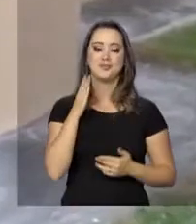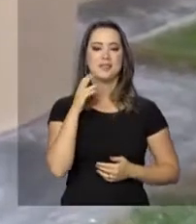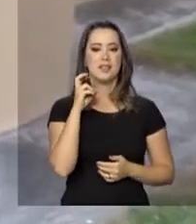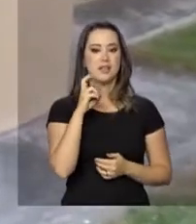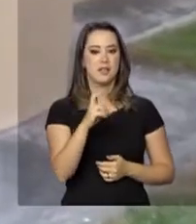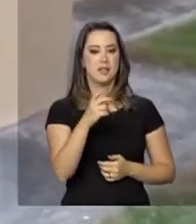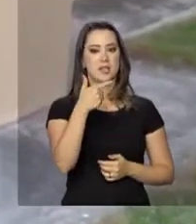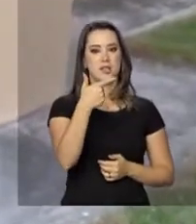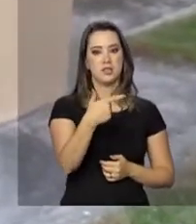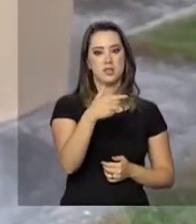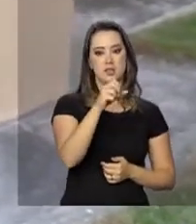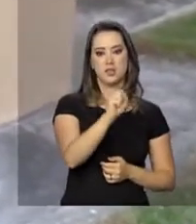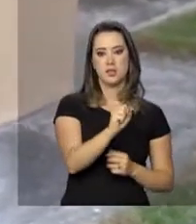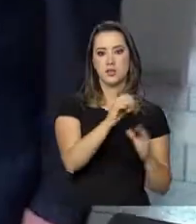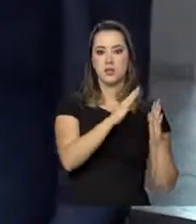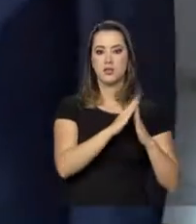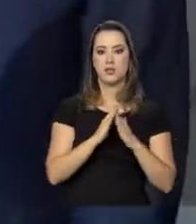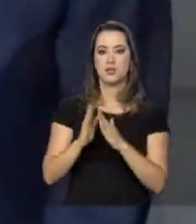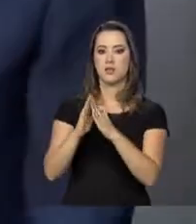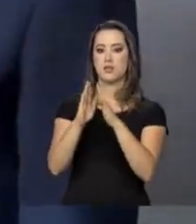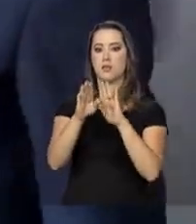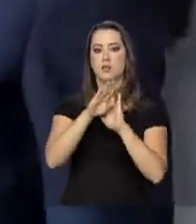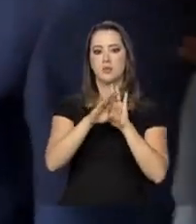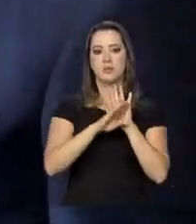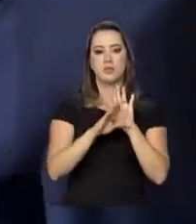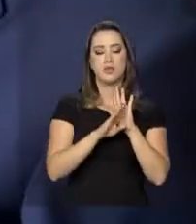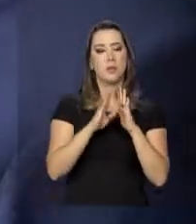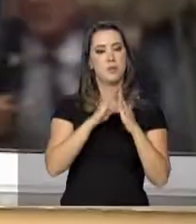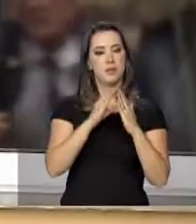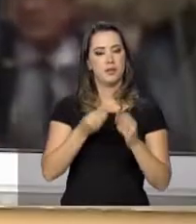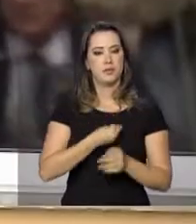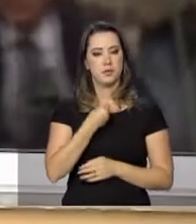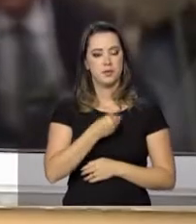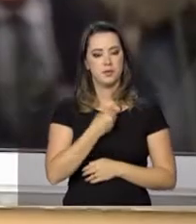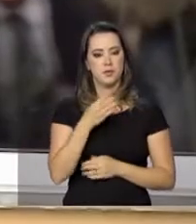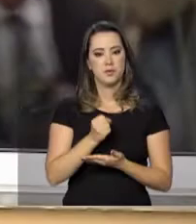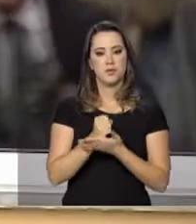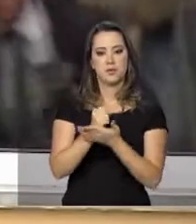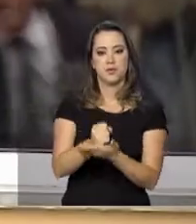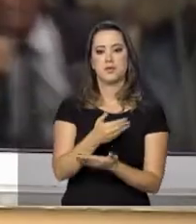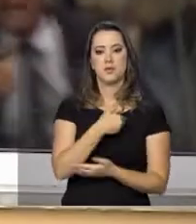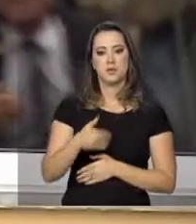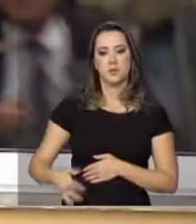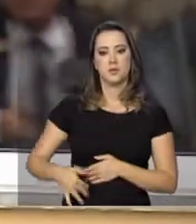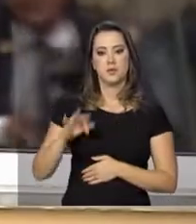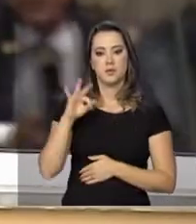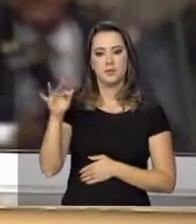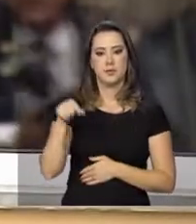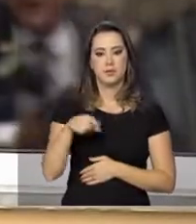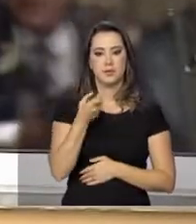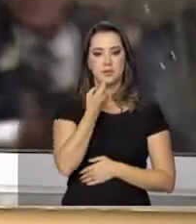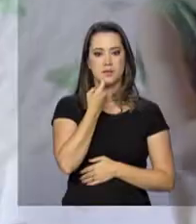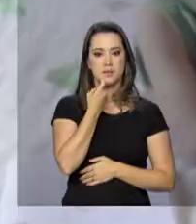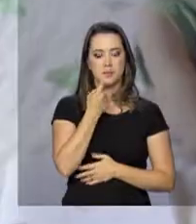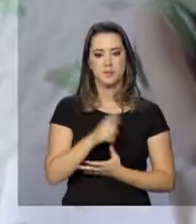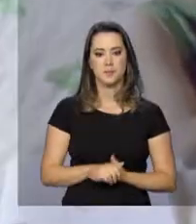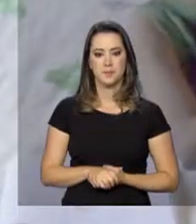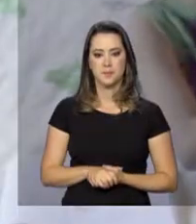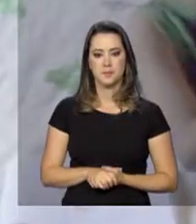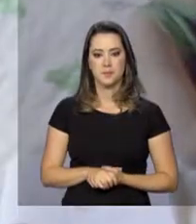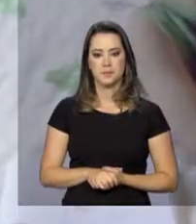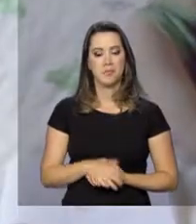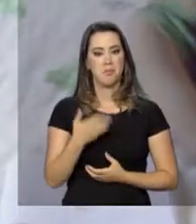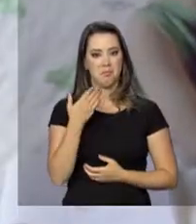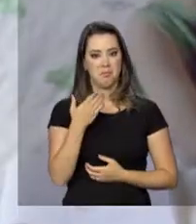528 moradias do programa Minha Casa Minha Vida, entregues pelo governo federal nesta sexta-feira. A